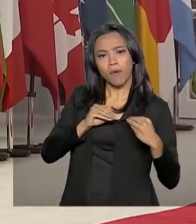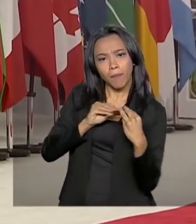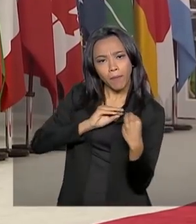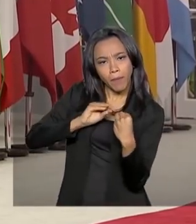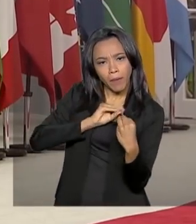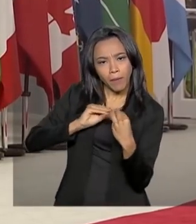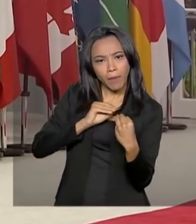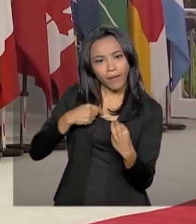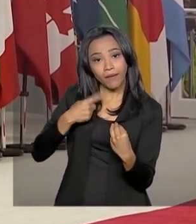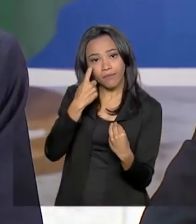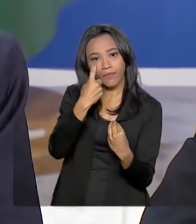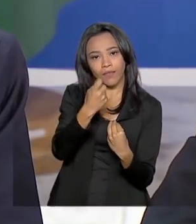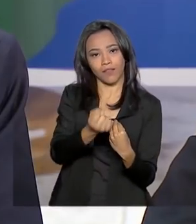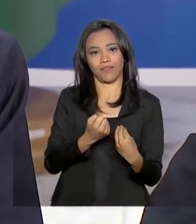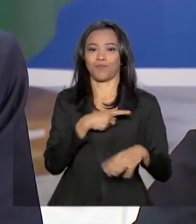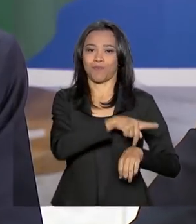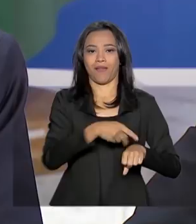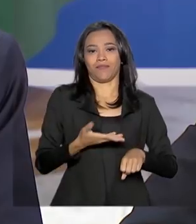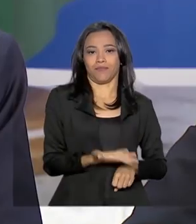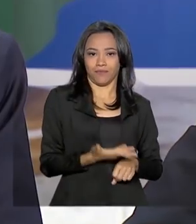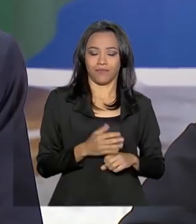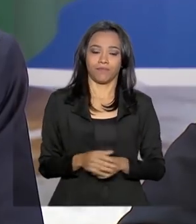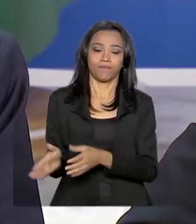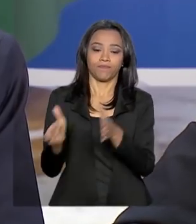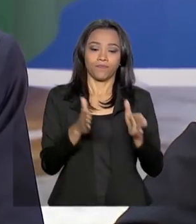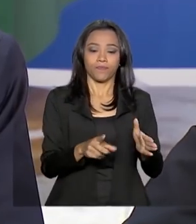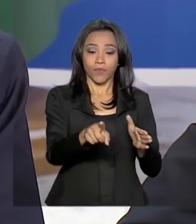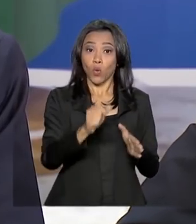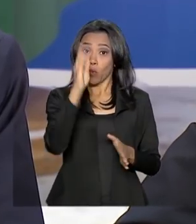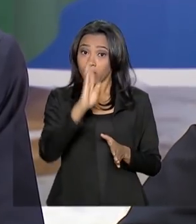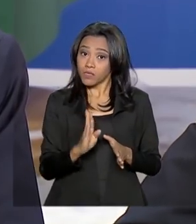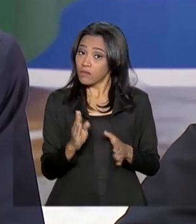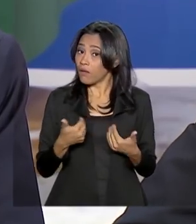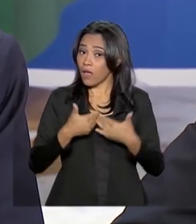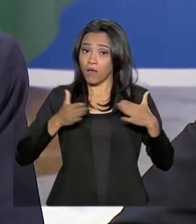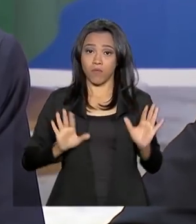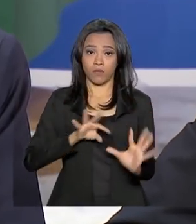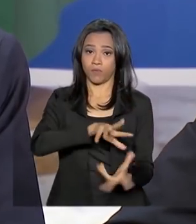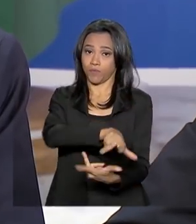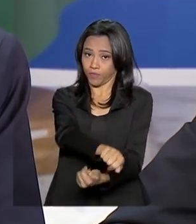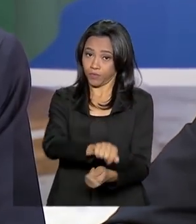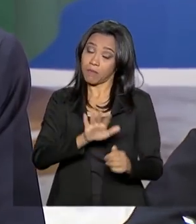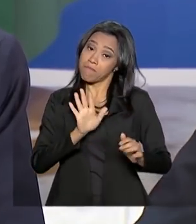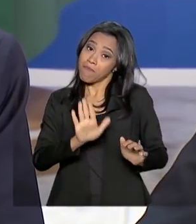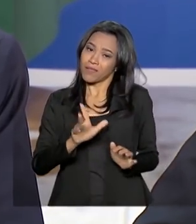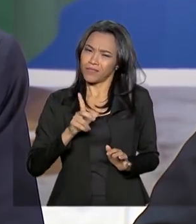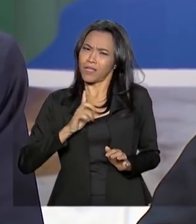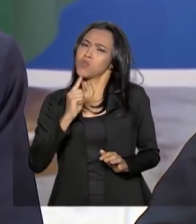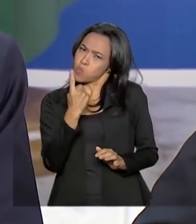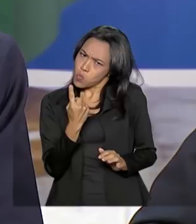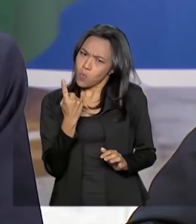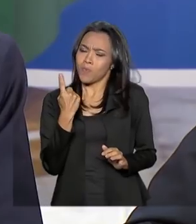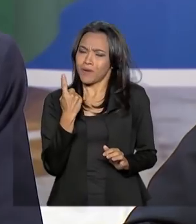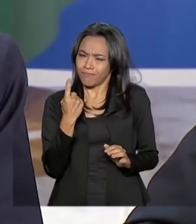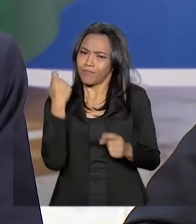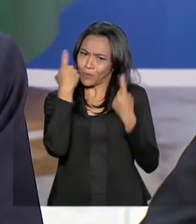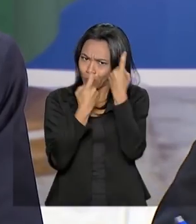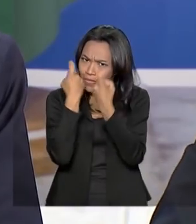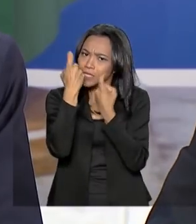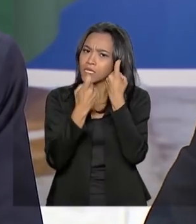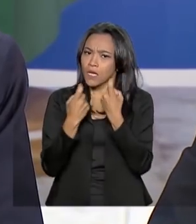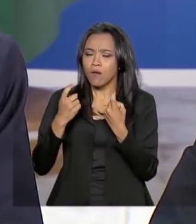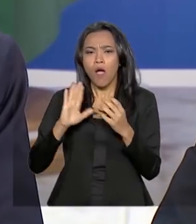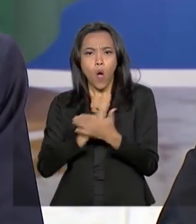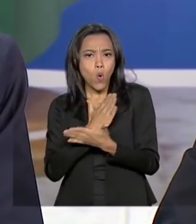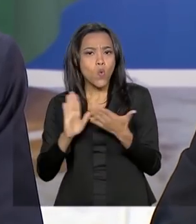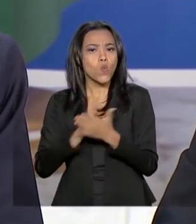interesse para o país. A intenção é essa, o Brasil aberto para o mundo. Agora, tem uma preocupação, sim, algumas conversas reservadas com o